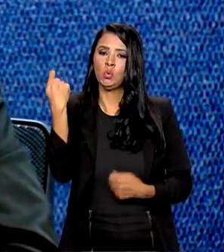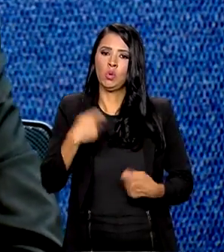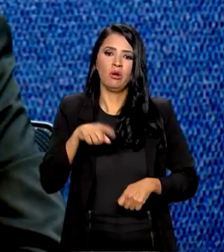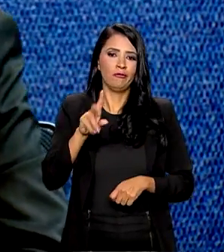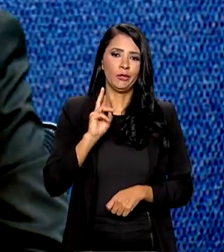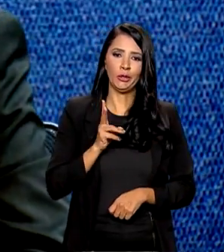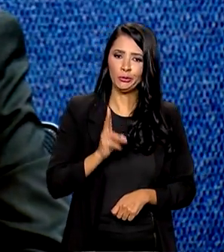permanecerá.